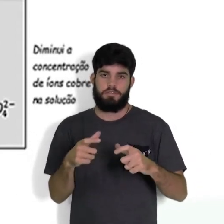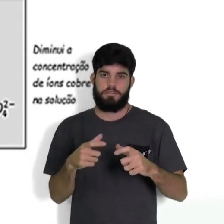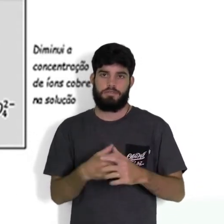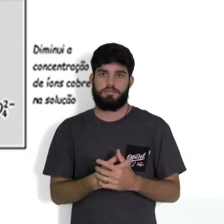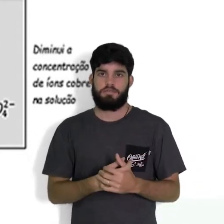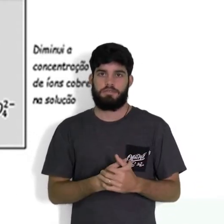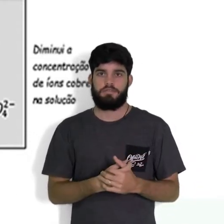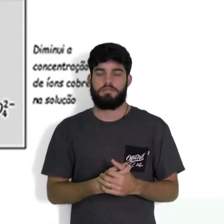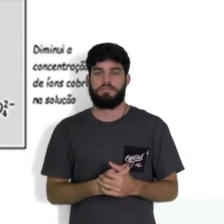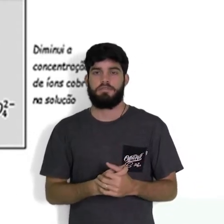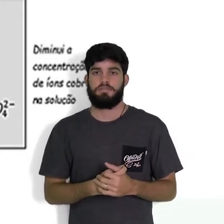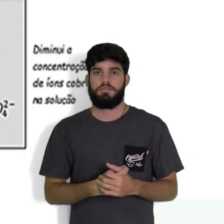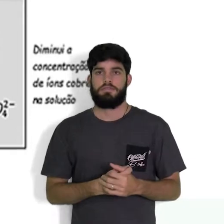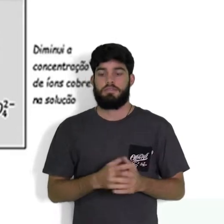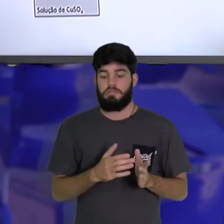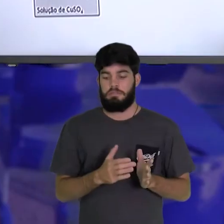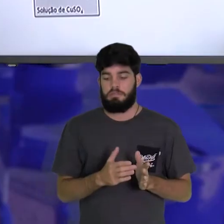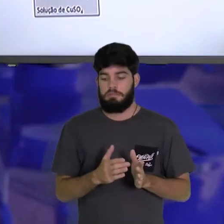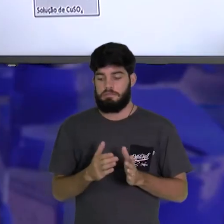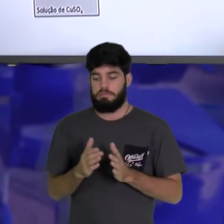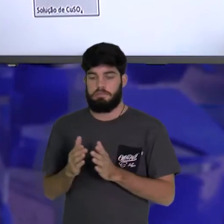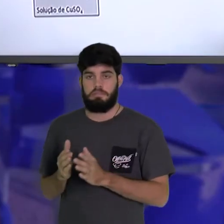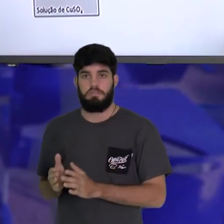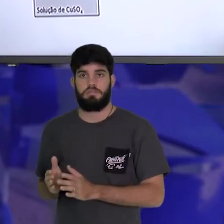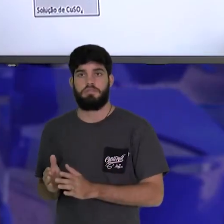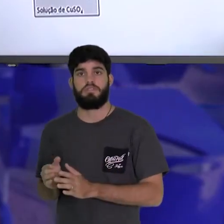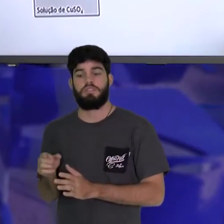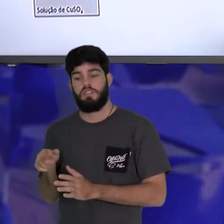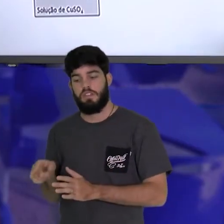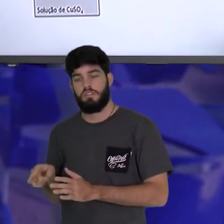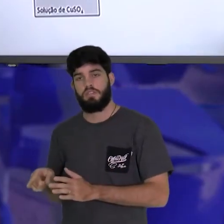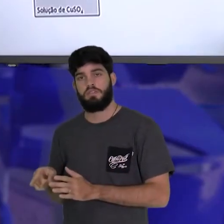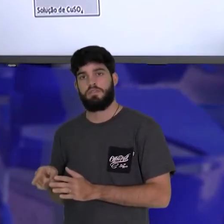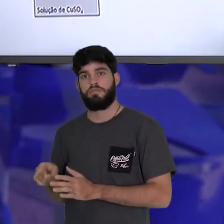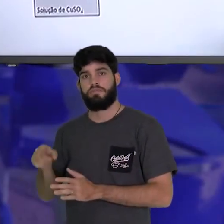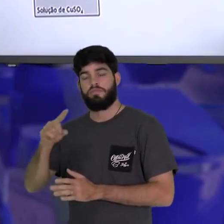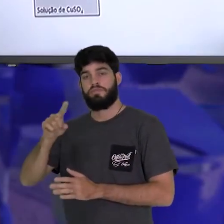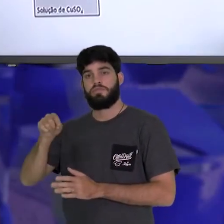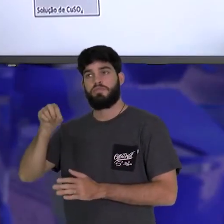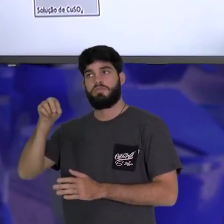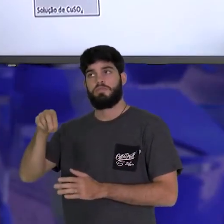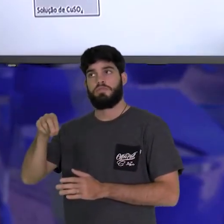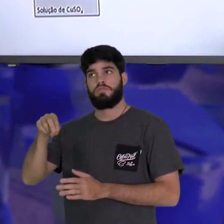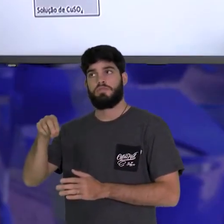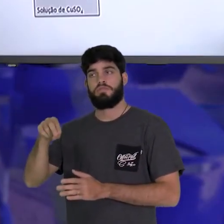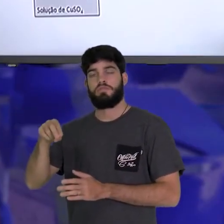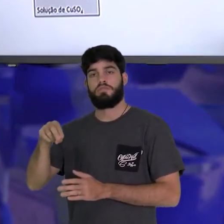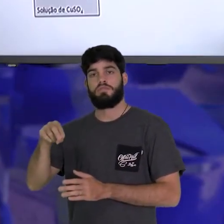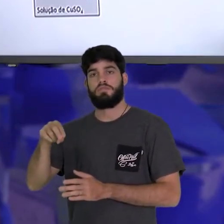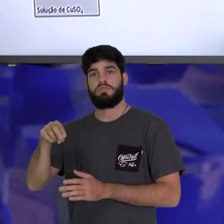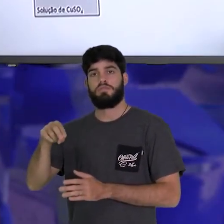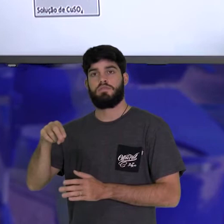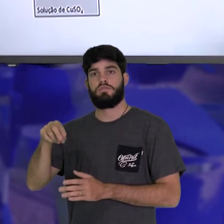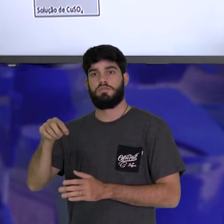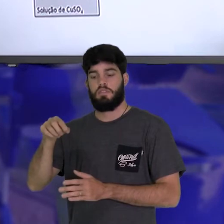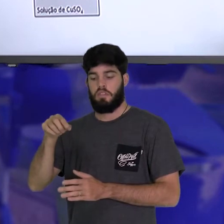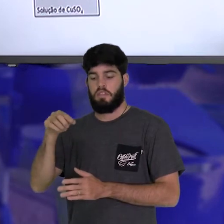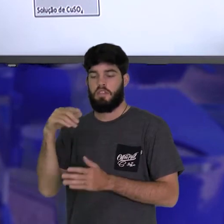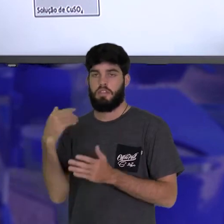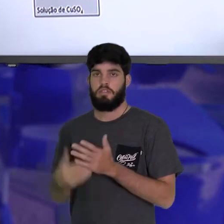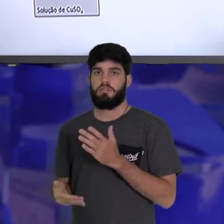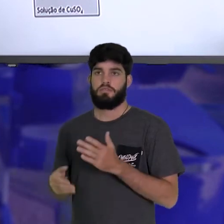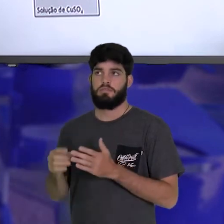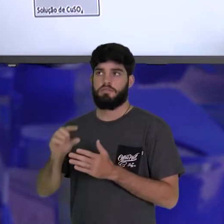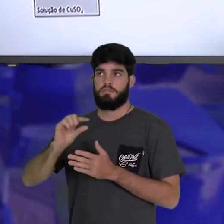aqui estão dissolvidos. Do outro lado, o zinco percorre agora, o zinco, ao eliminar o elétron,